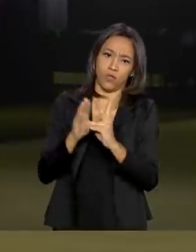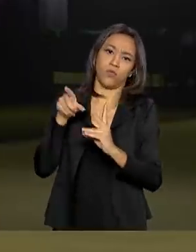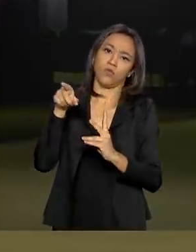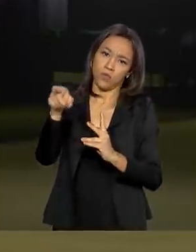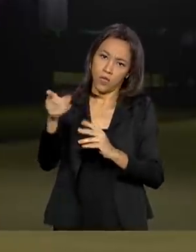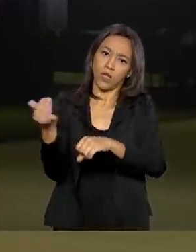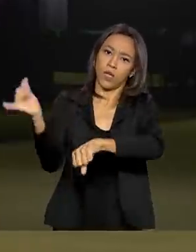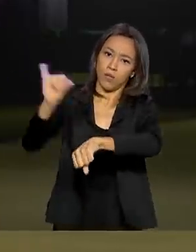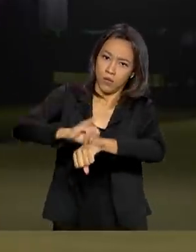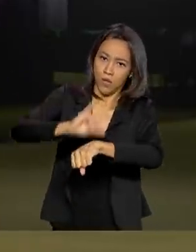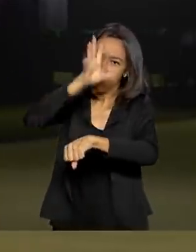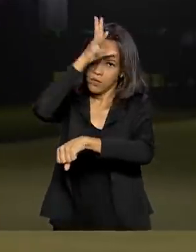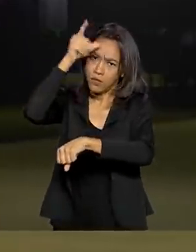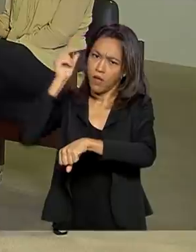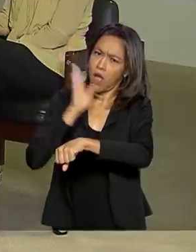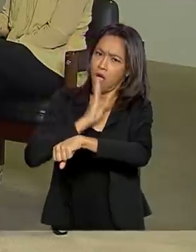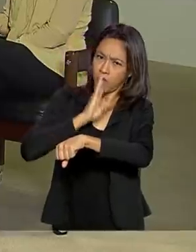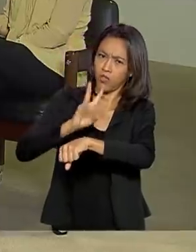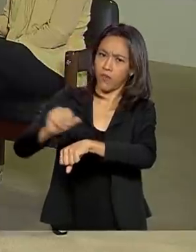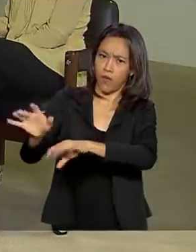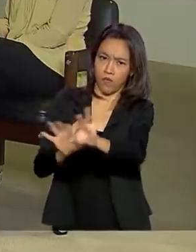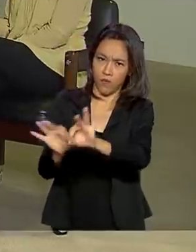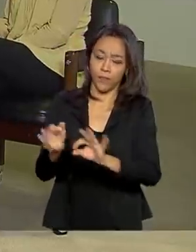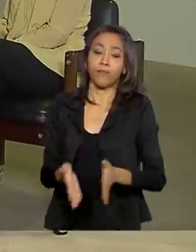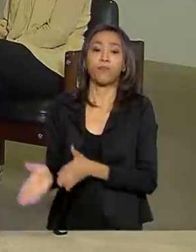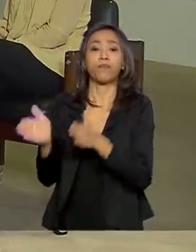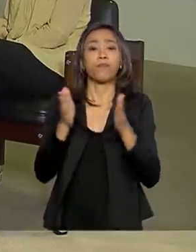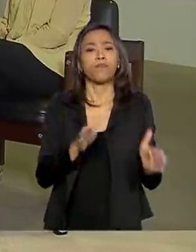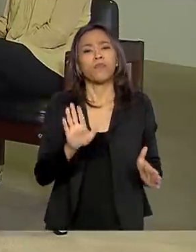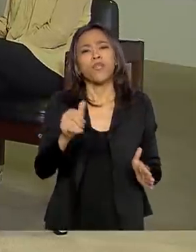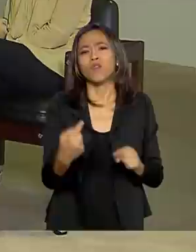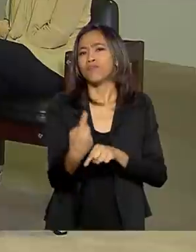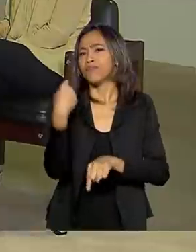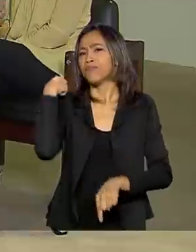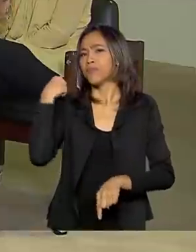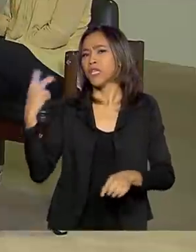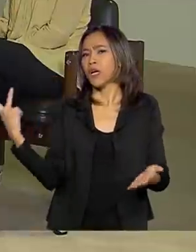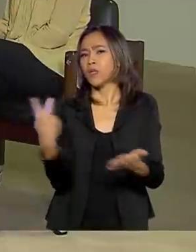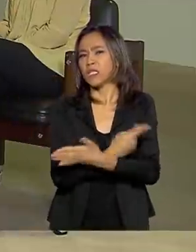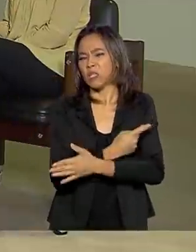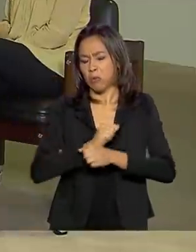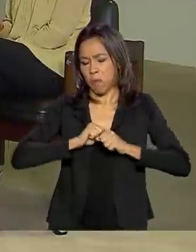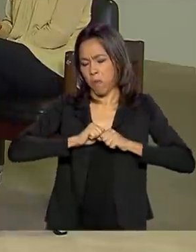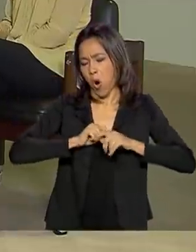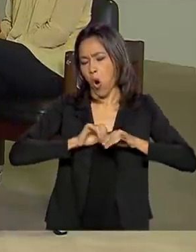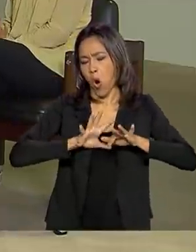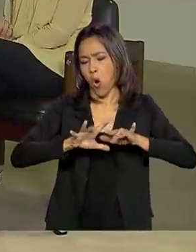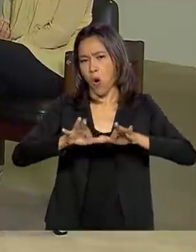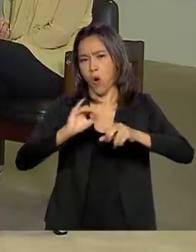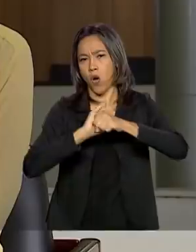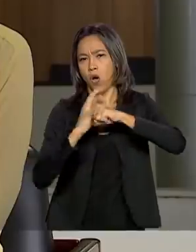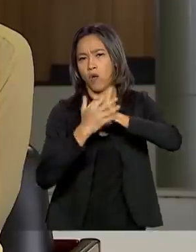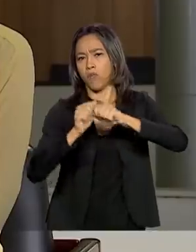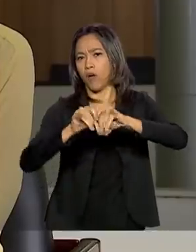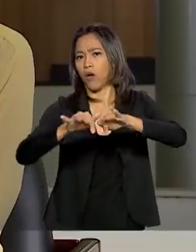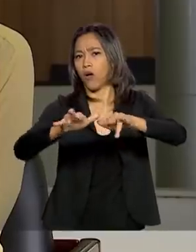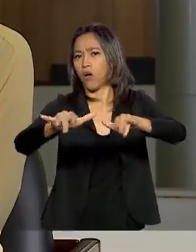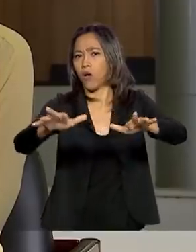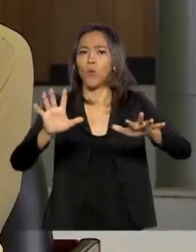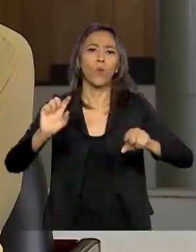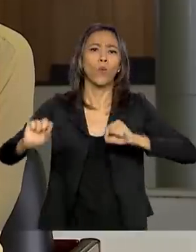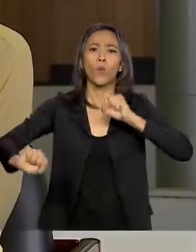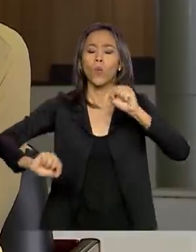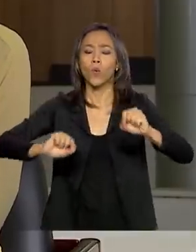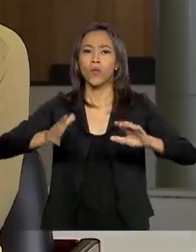a gente deve montar em breve em Manaus. Bem, no início da pandemia, assim que surgiu toda a história sobre o novo coronavírus, houve